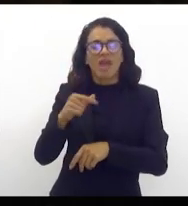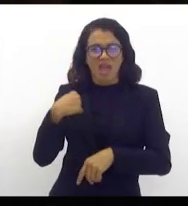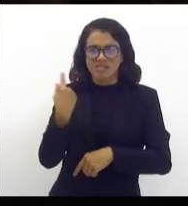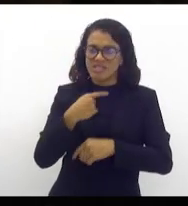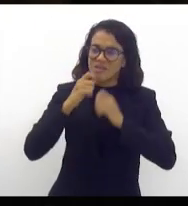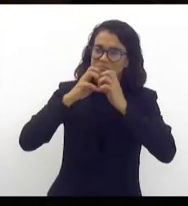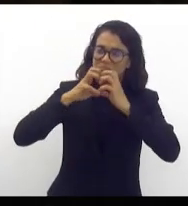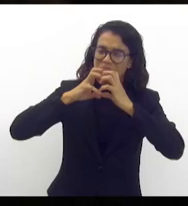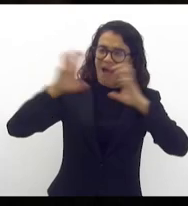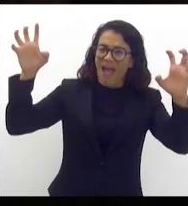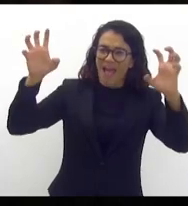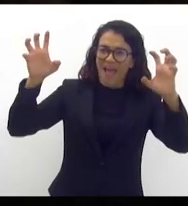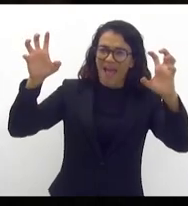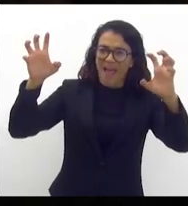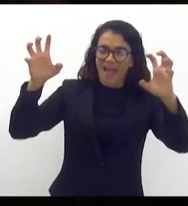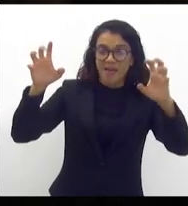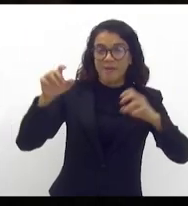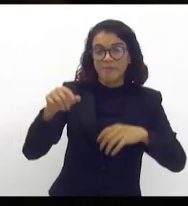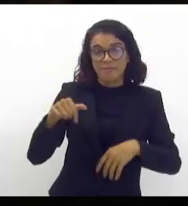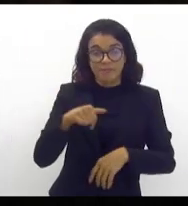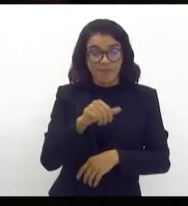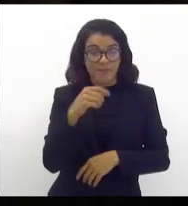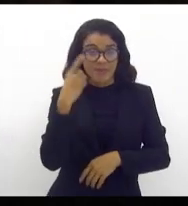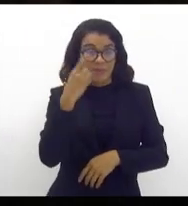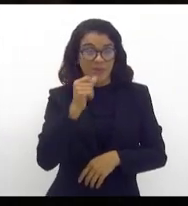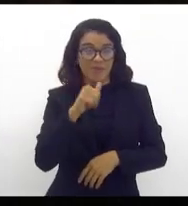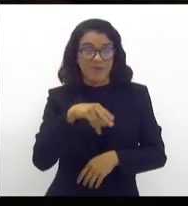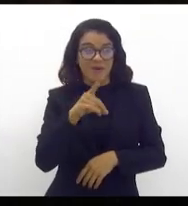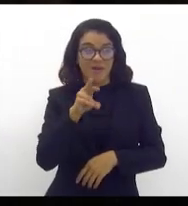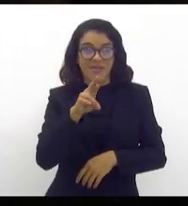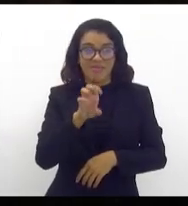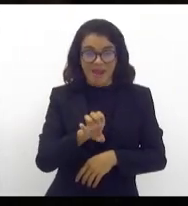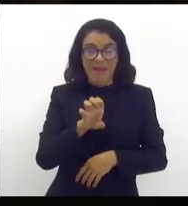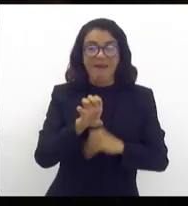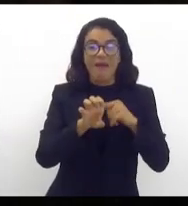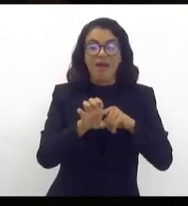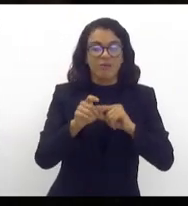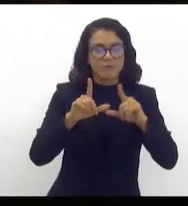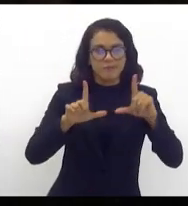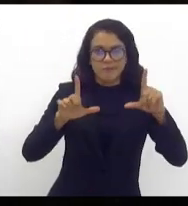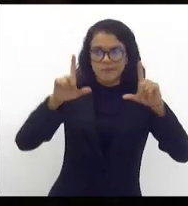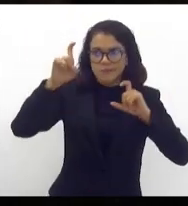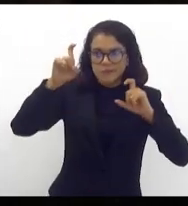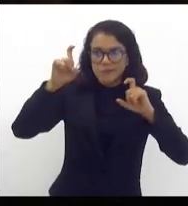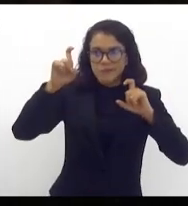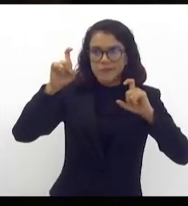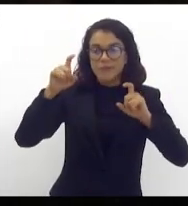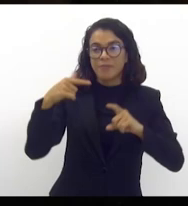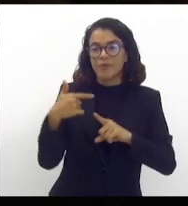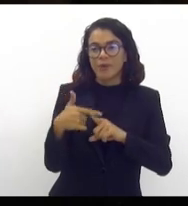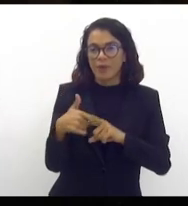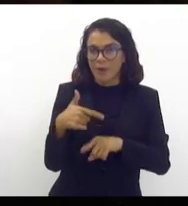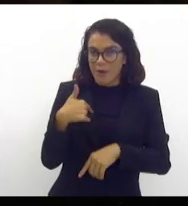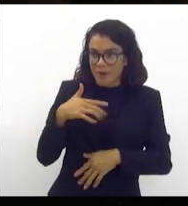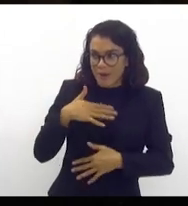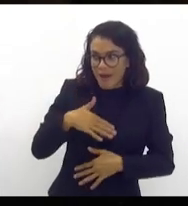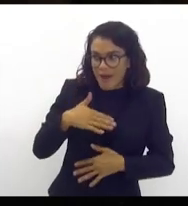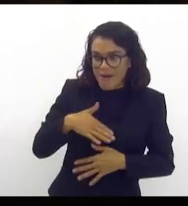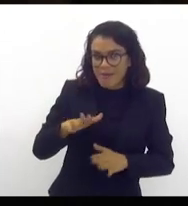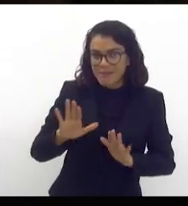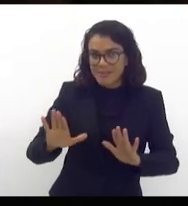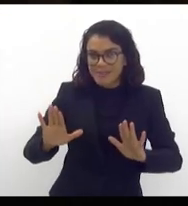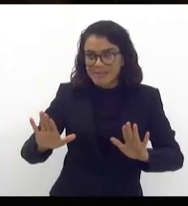boca no mundo. O deputado André Correia chegou a fazer uma figura que eu disse assim, que isso parece até